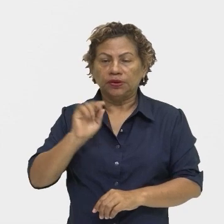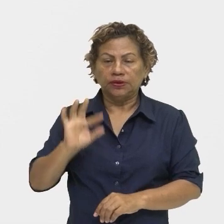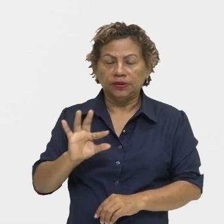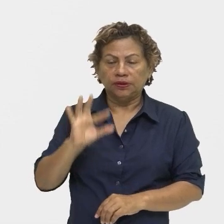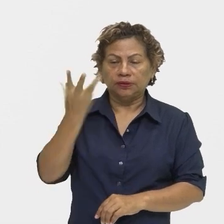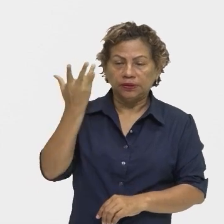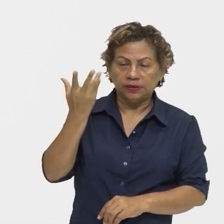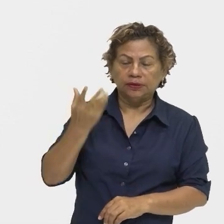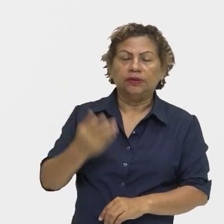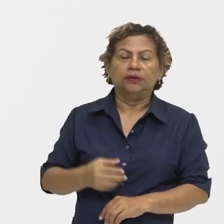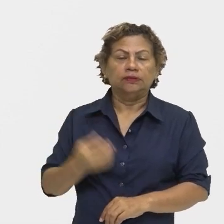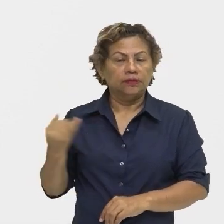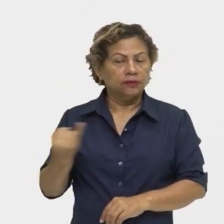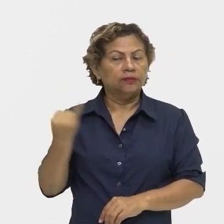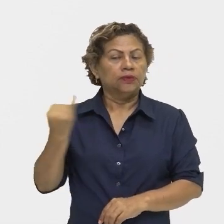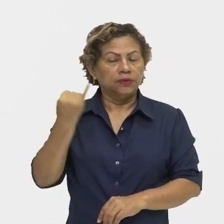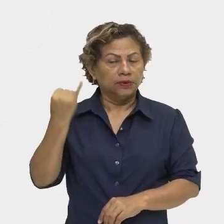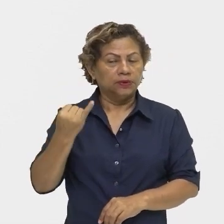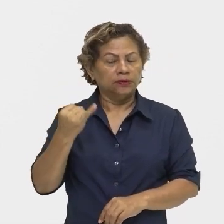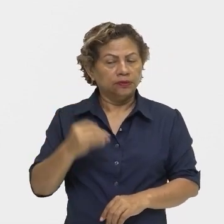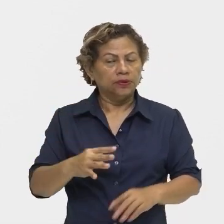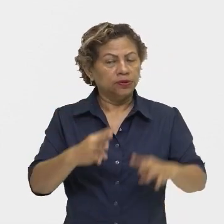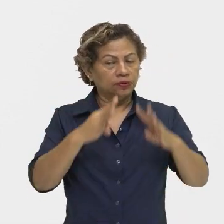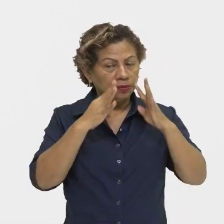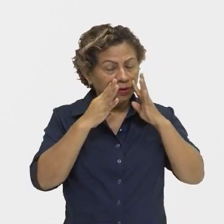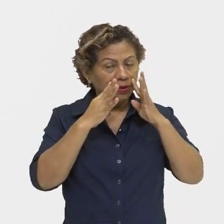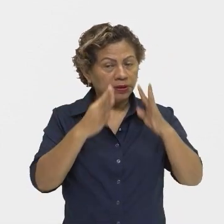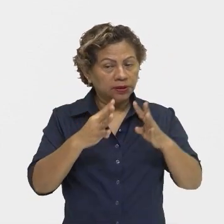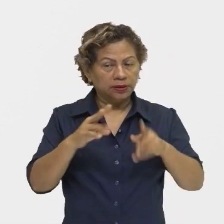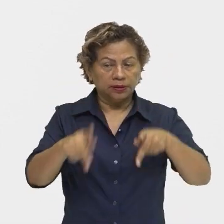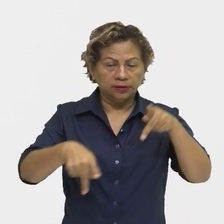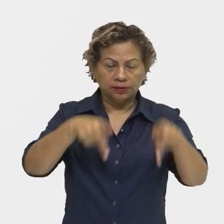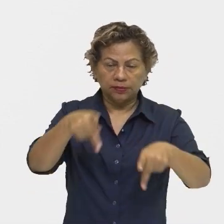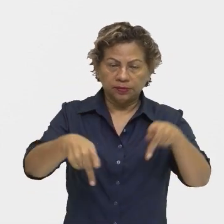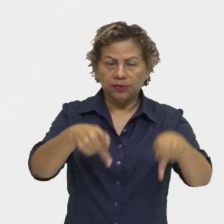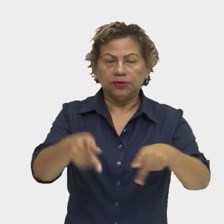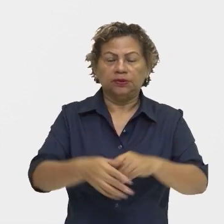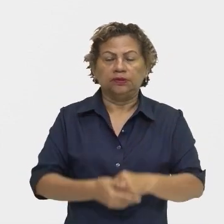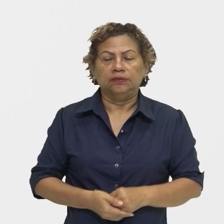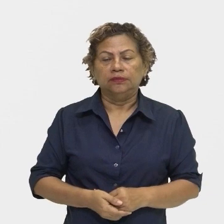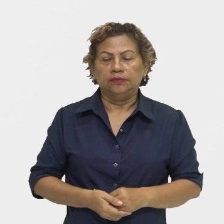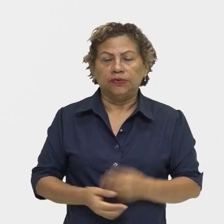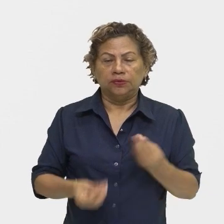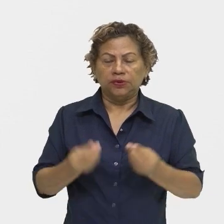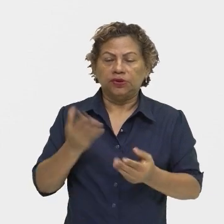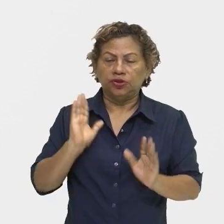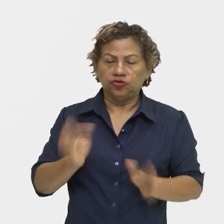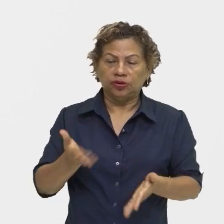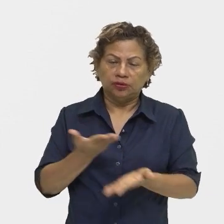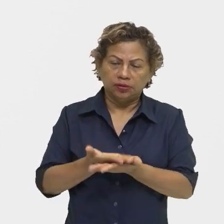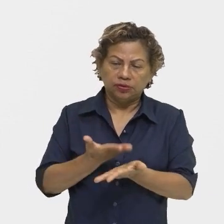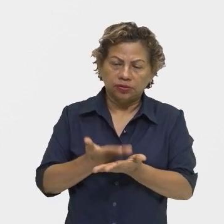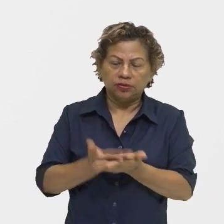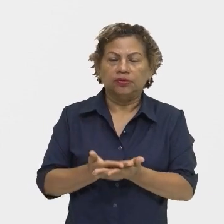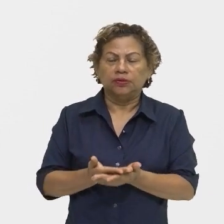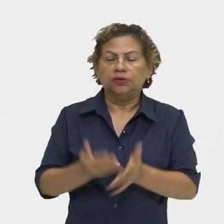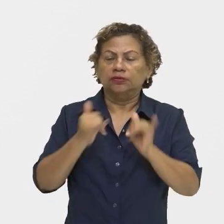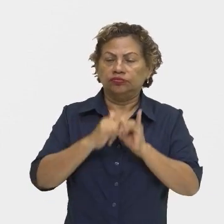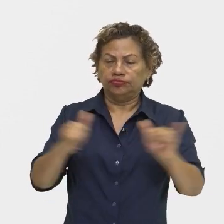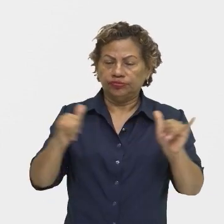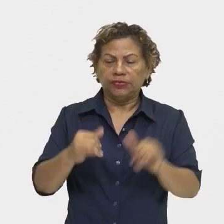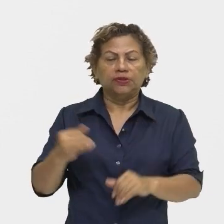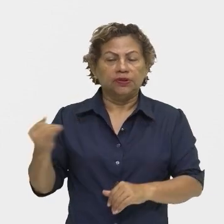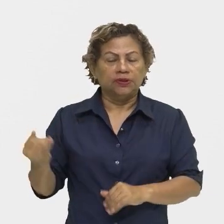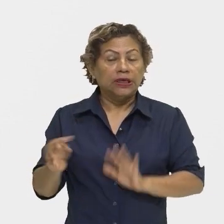significativos e de interesse da população. Então, como a gente estudou, a notícia, ela é um texto importante,